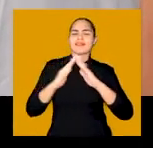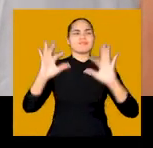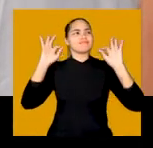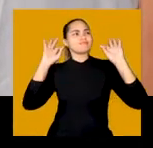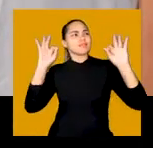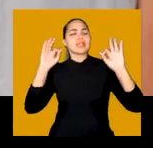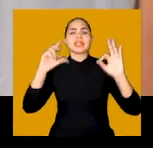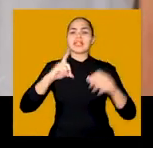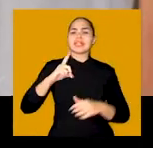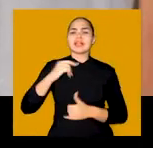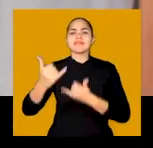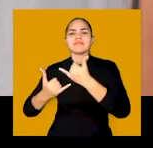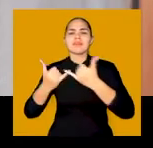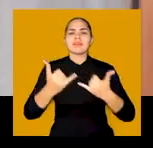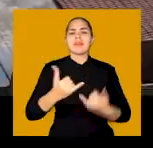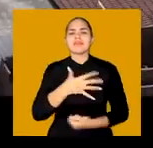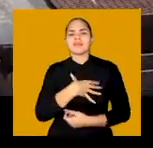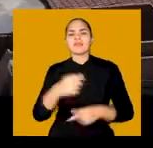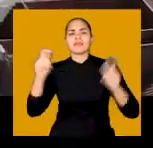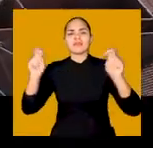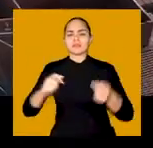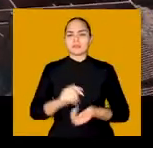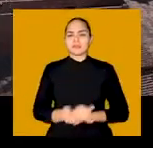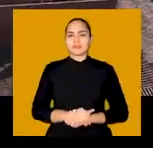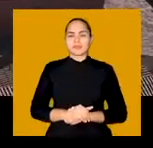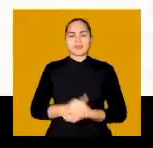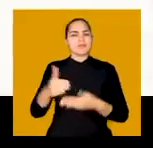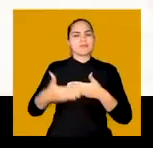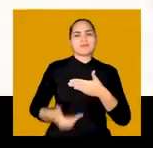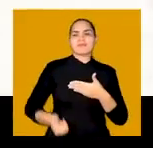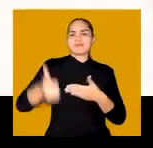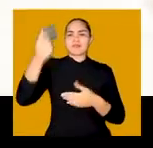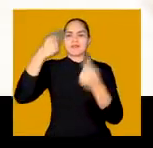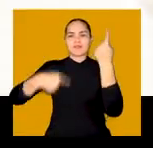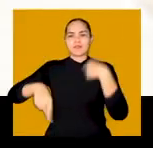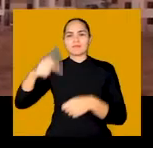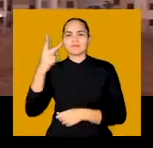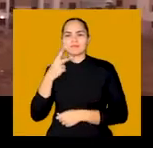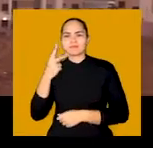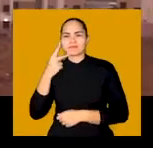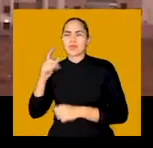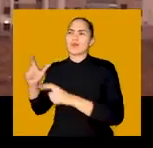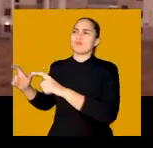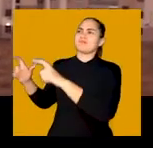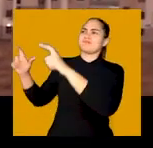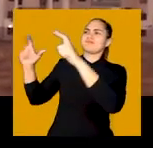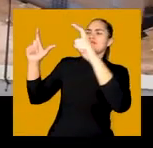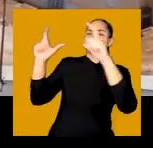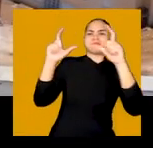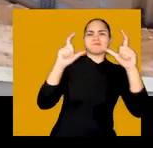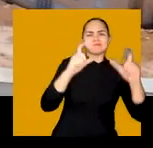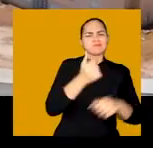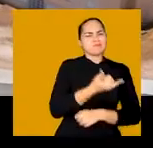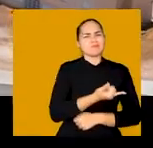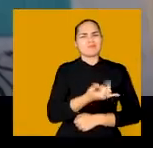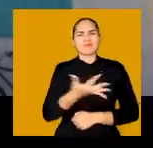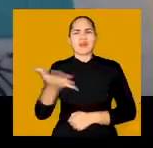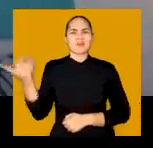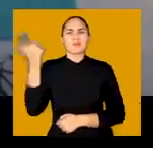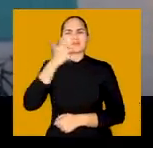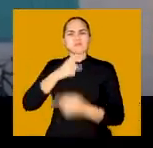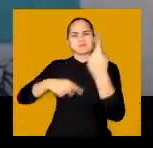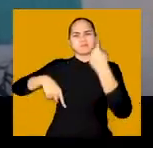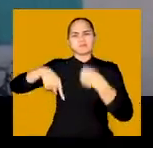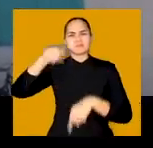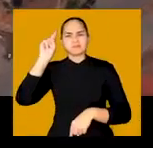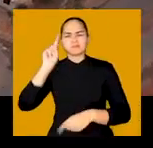habitável. Tem espaço para as crianças brincar, né? É uma nova Fortaleza que surge na Alameda das Palmeiras, no Alto da Paz, na